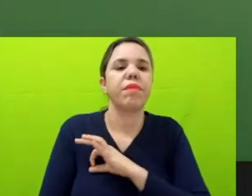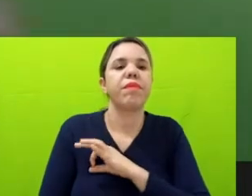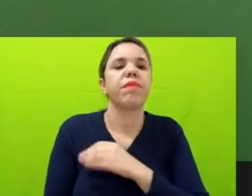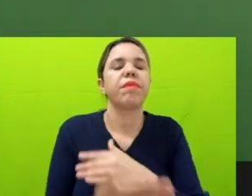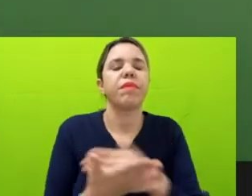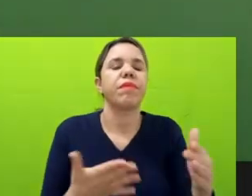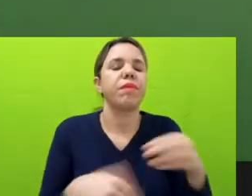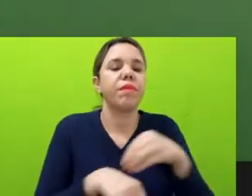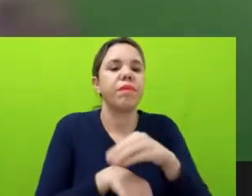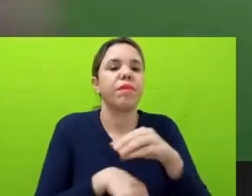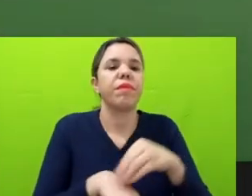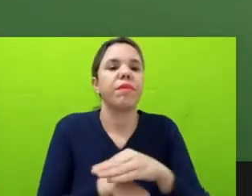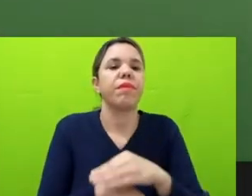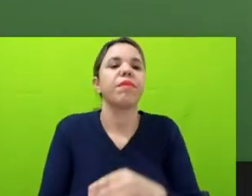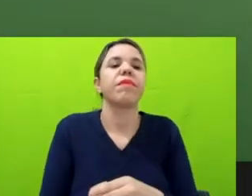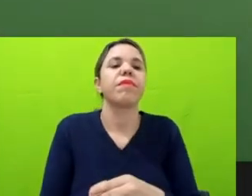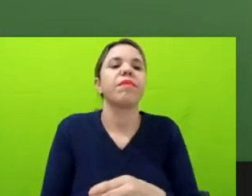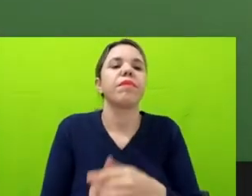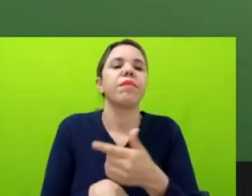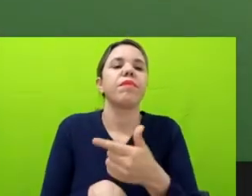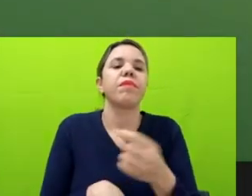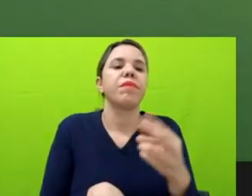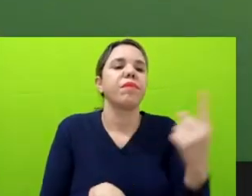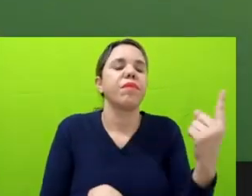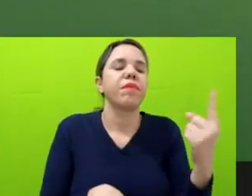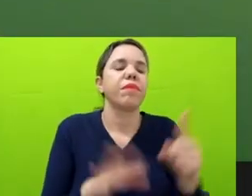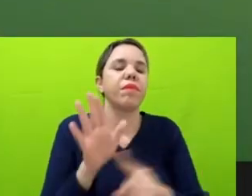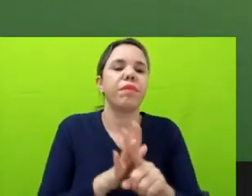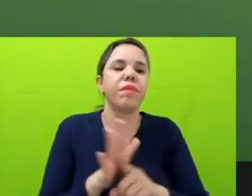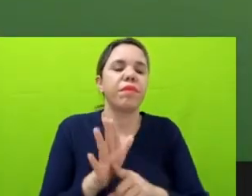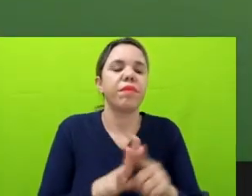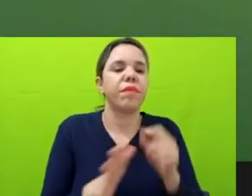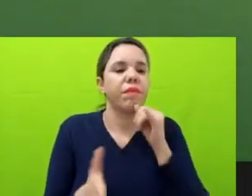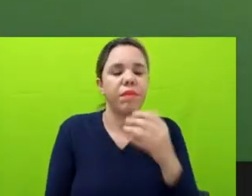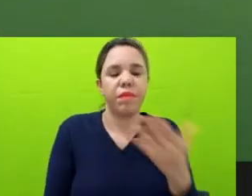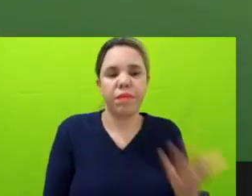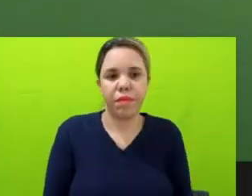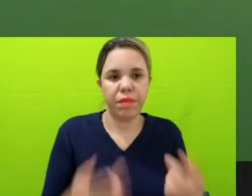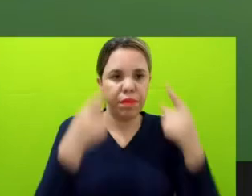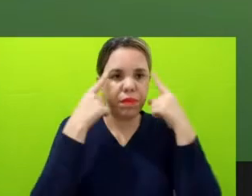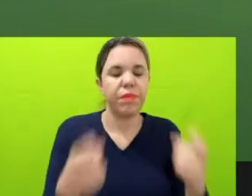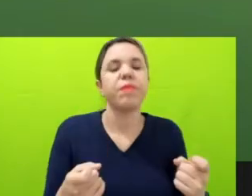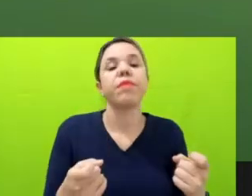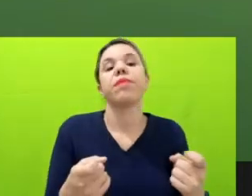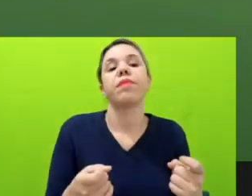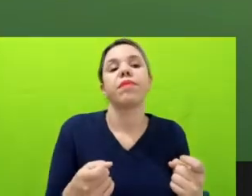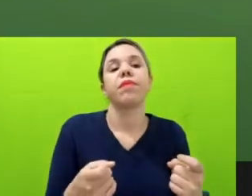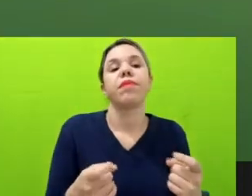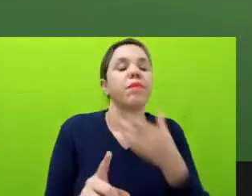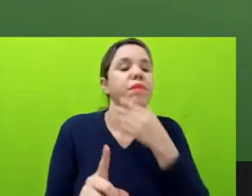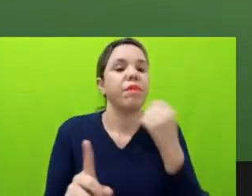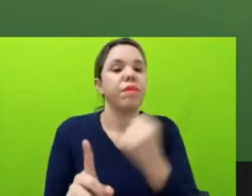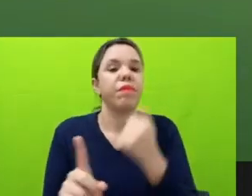de 2021, os dados estatísticos da violência doméstica e feminicídio que eles não divulgavam.